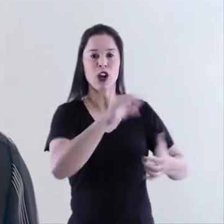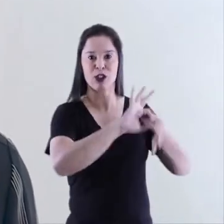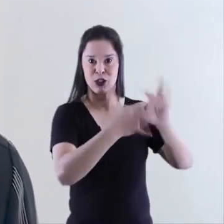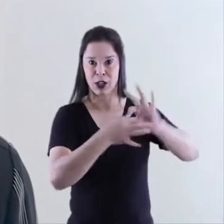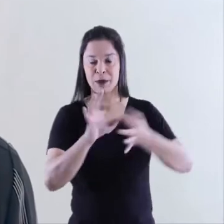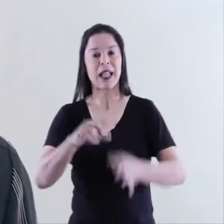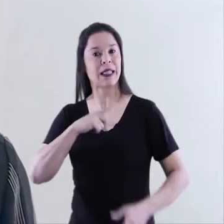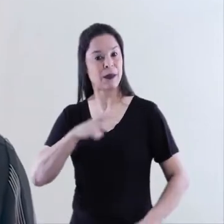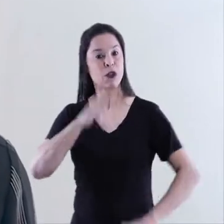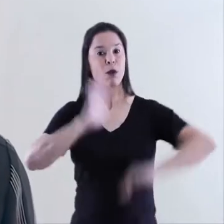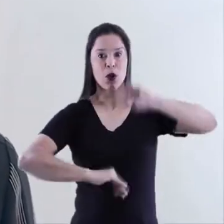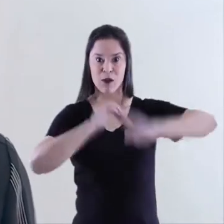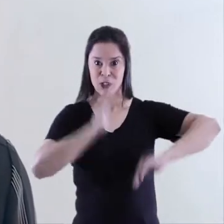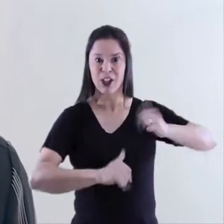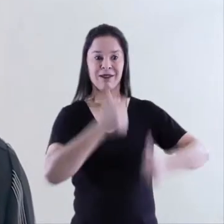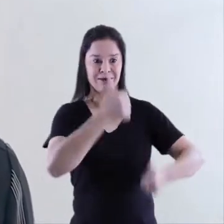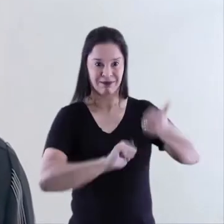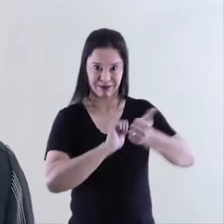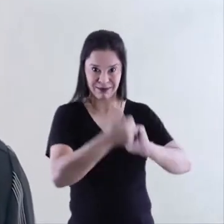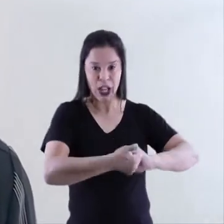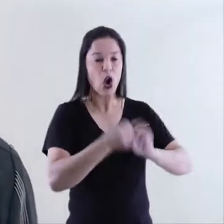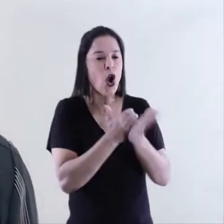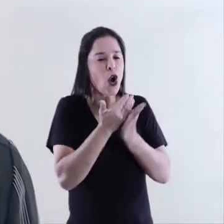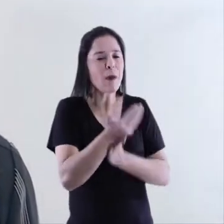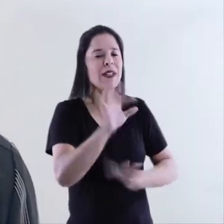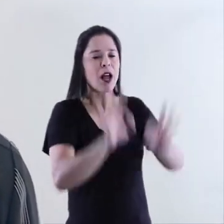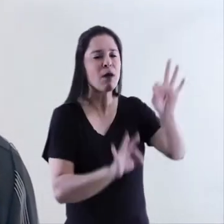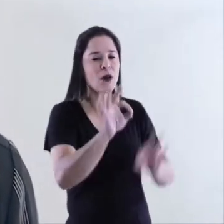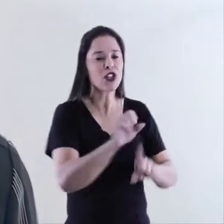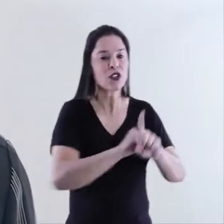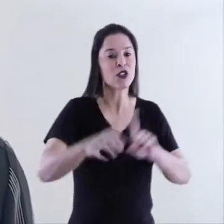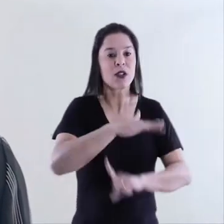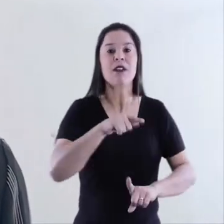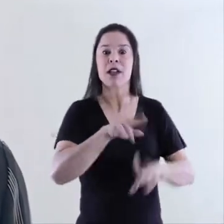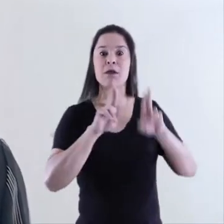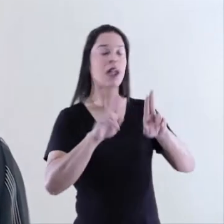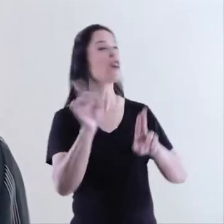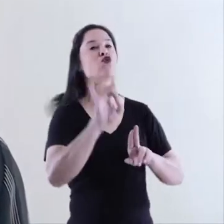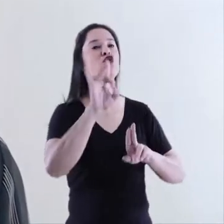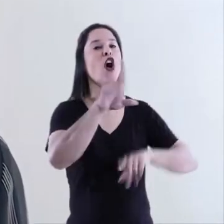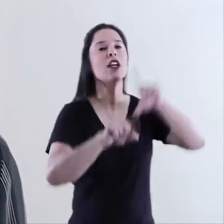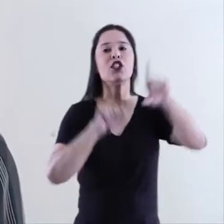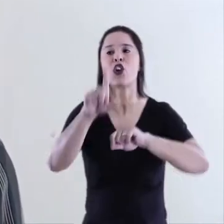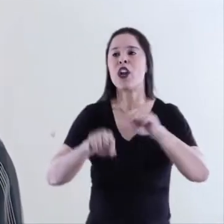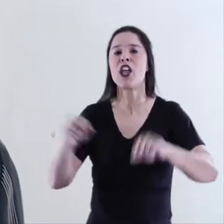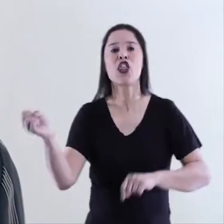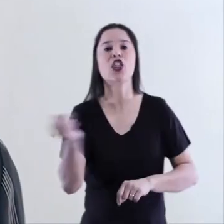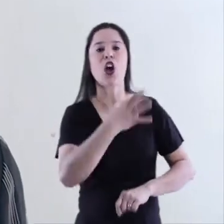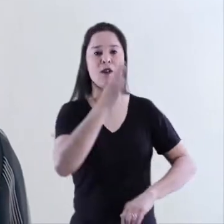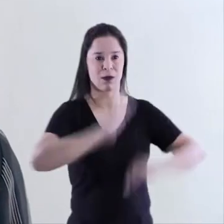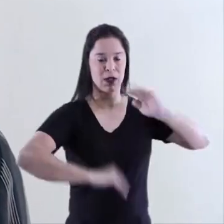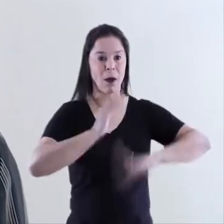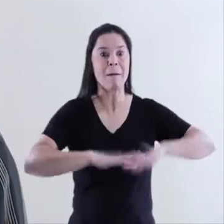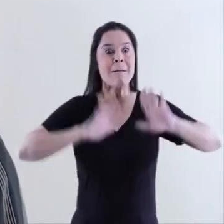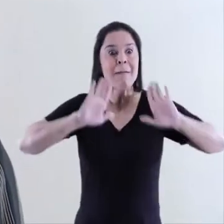Olímpicos temos atletas que iniciaram por algum projeto social, o qual é responsável não apenas para encontrar novos talentos, mas porta de